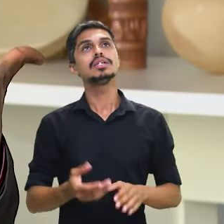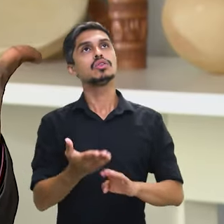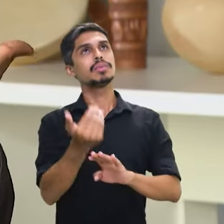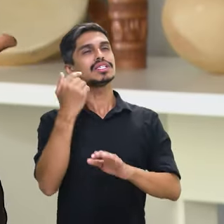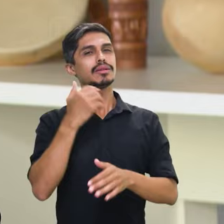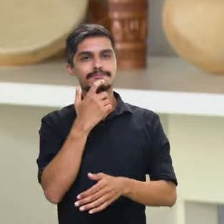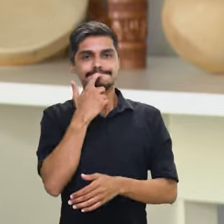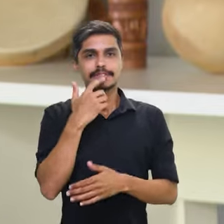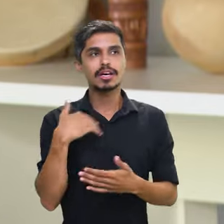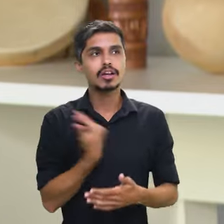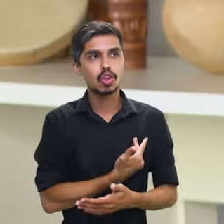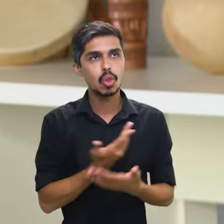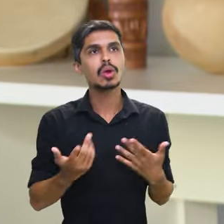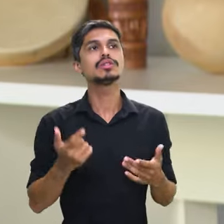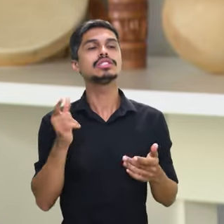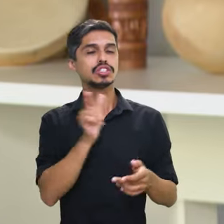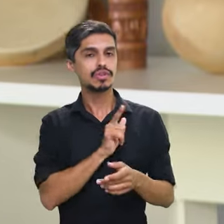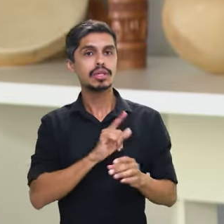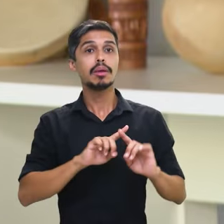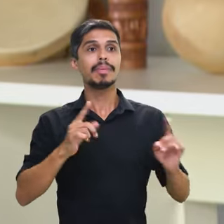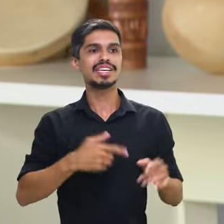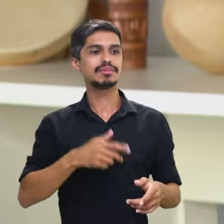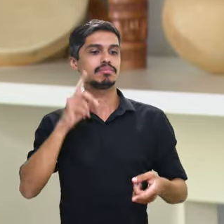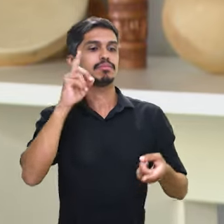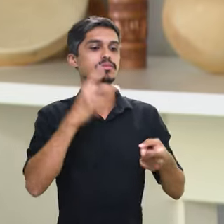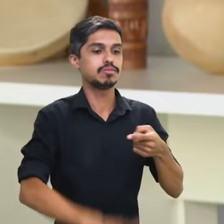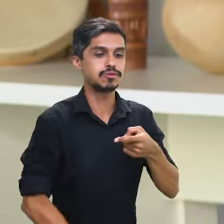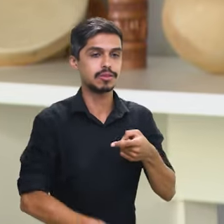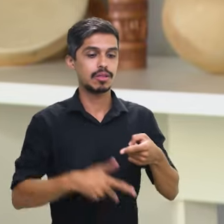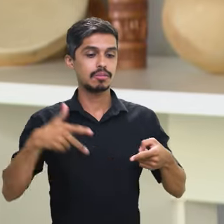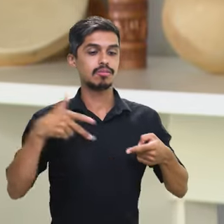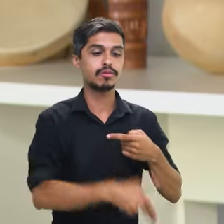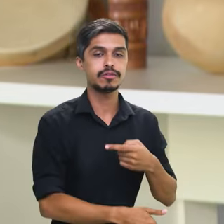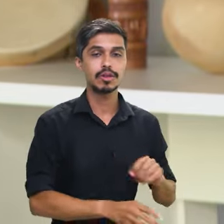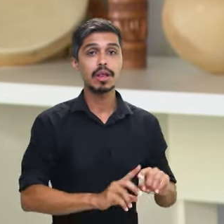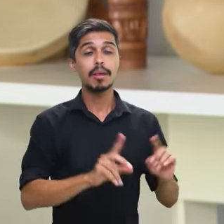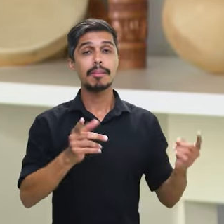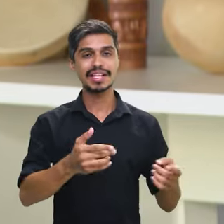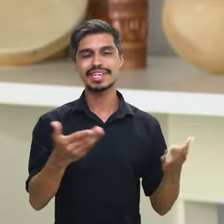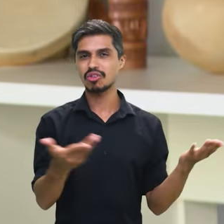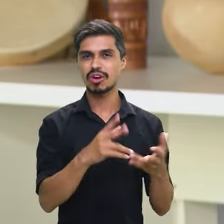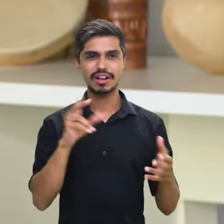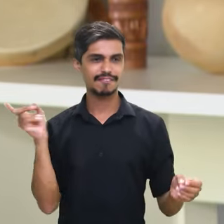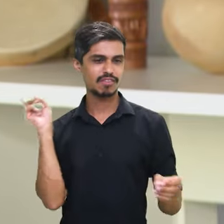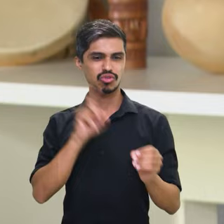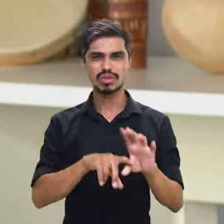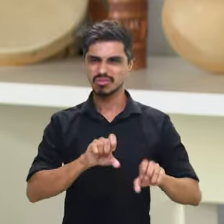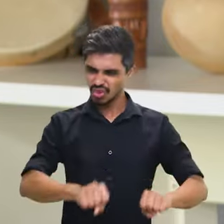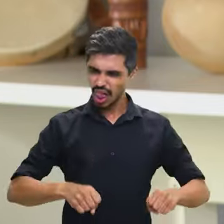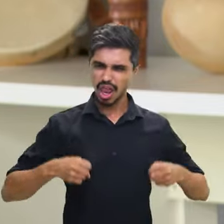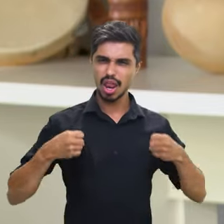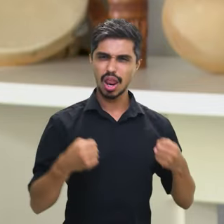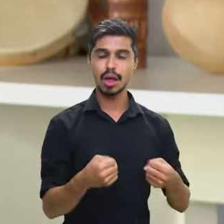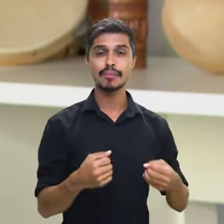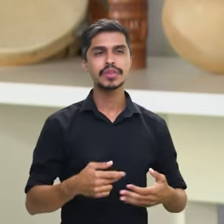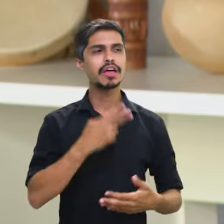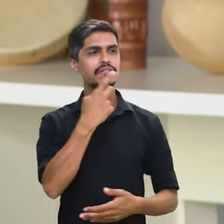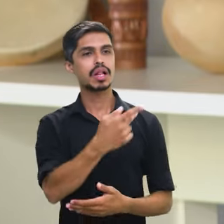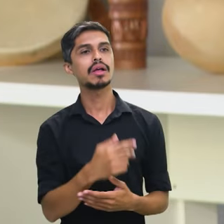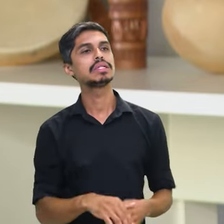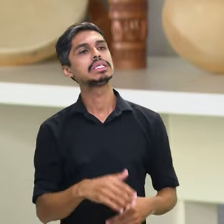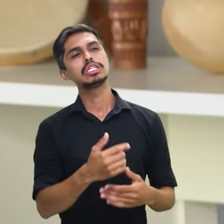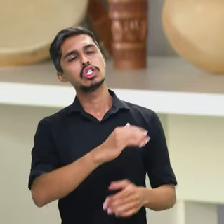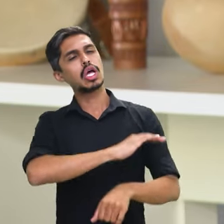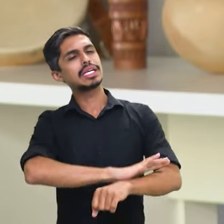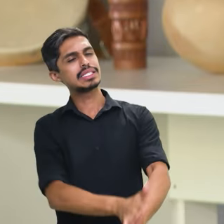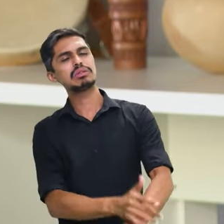no passado recente, foi abortada, foi proibida, foi inibida e agora está voltando com força total. Não basta dizer, olha,